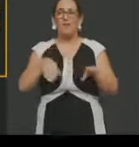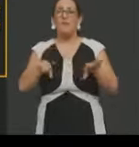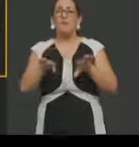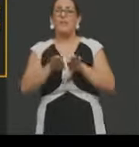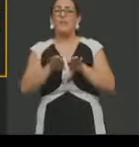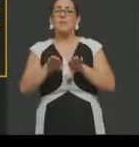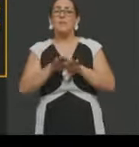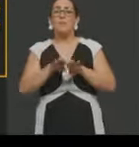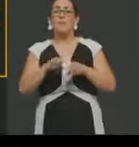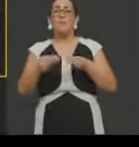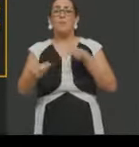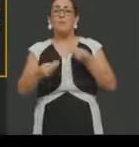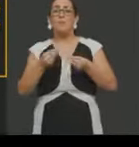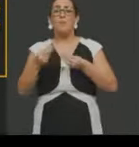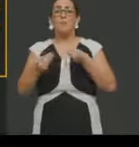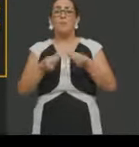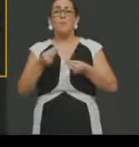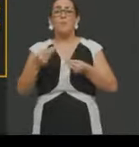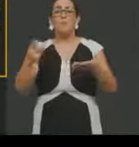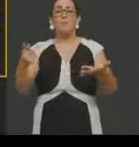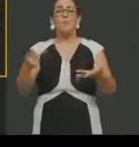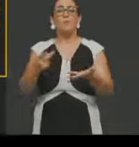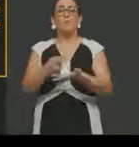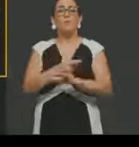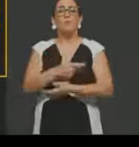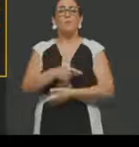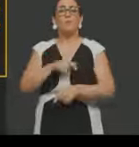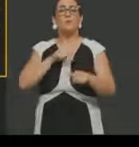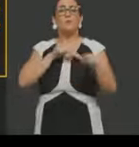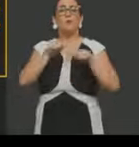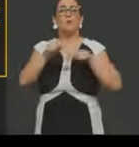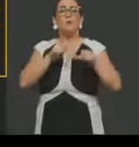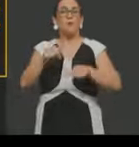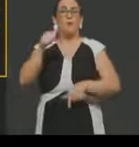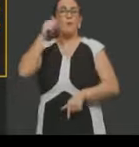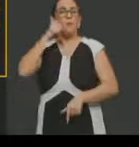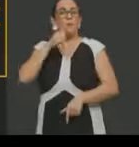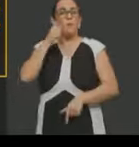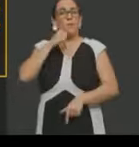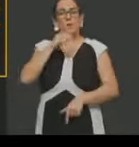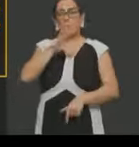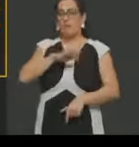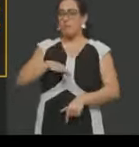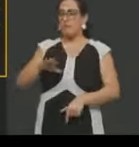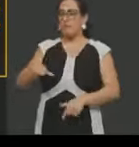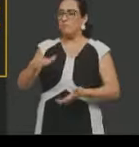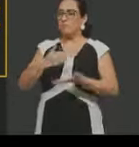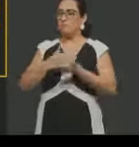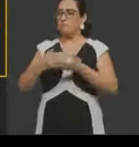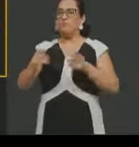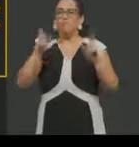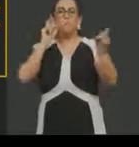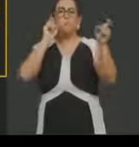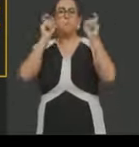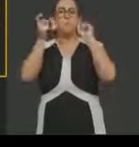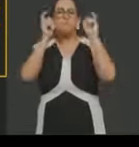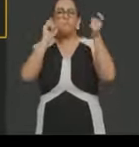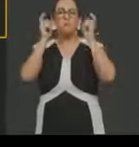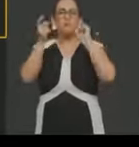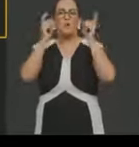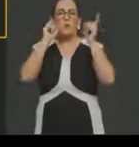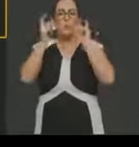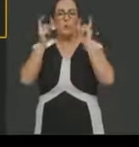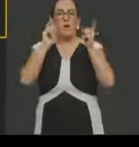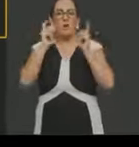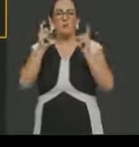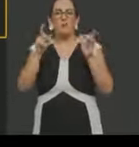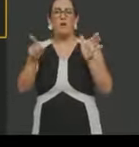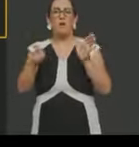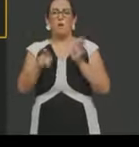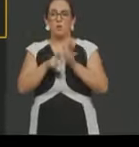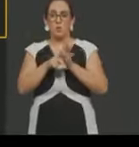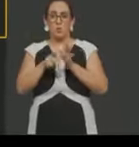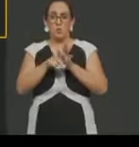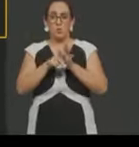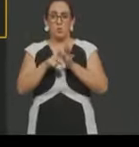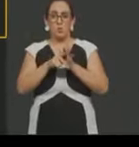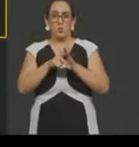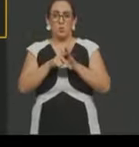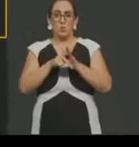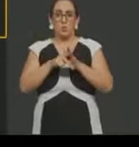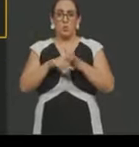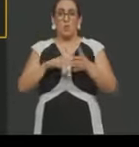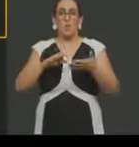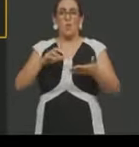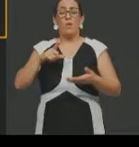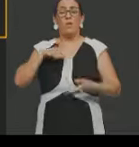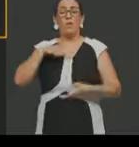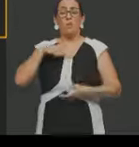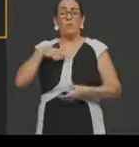mulher, do trabalho da criança, então tudo isso aí vai ser uma preocupação muito importante dentro dessa Confederação Brasileira do Trabalho. A